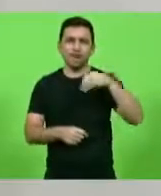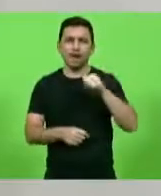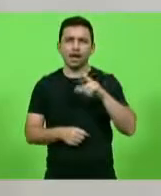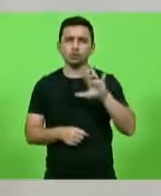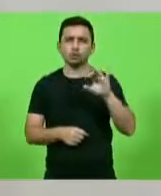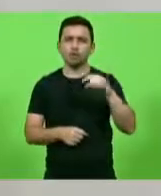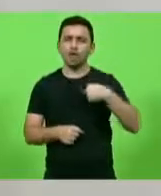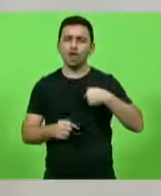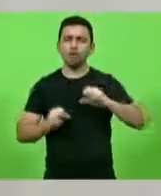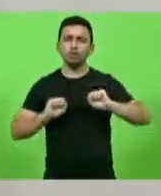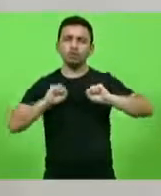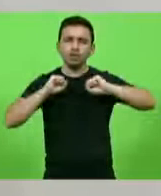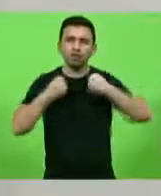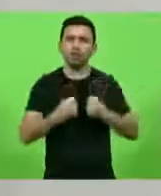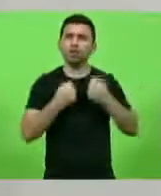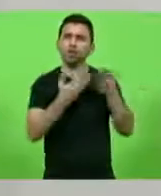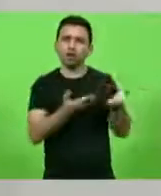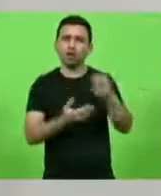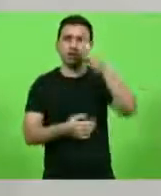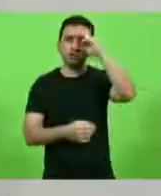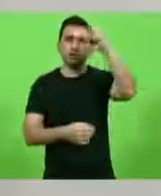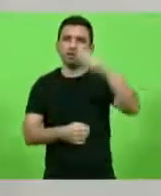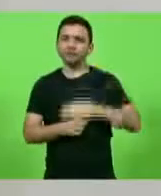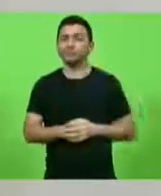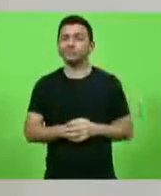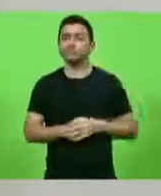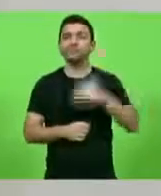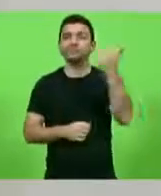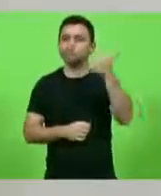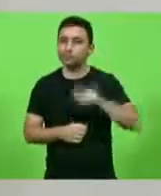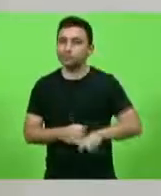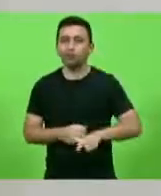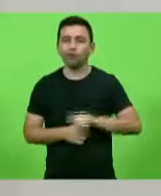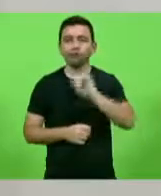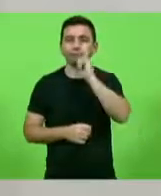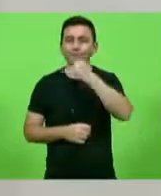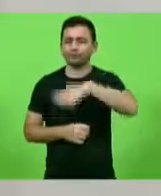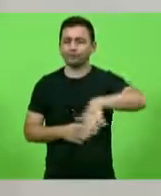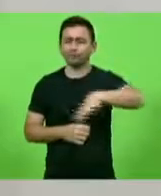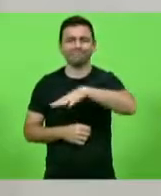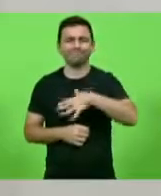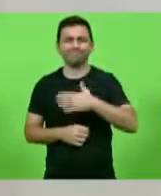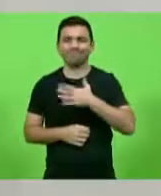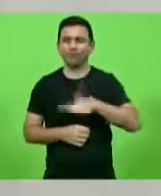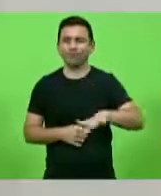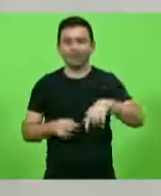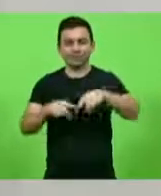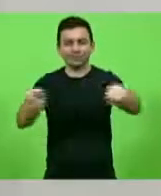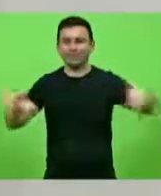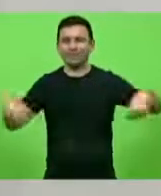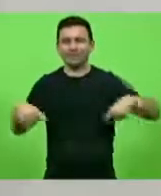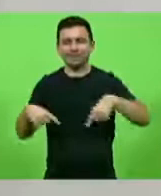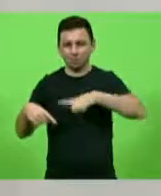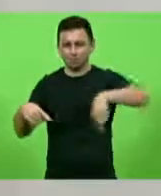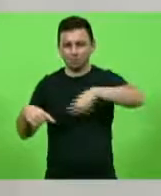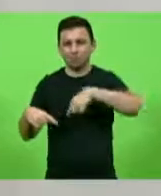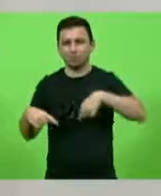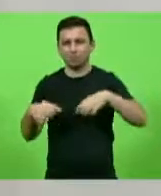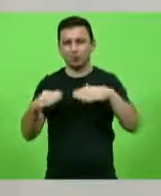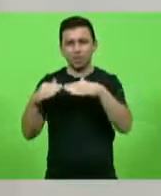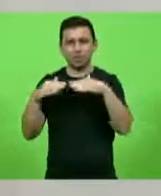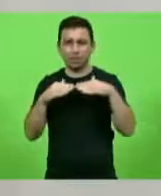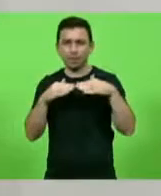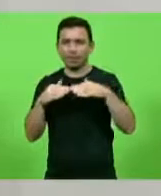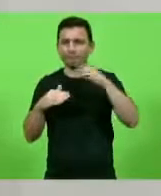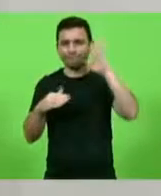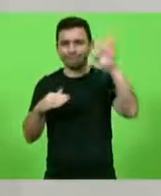governador Moisés. Mas logo a decepção foi abrupta, se abateu sobre mim, sobre o meu gabinete, sobre aqueles que concordam com os mesmos